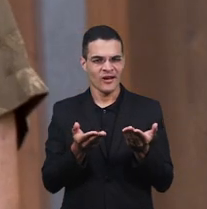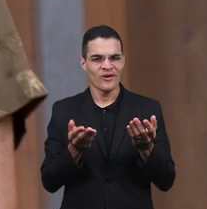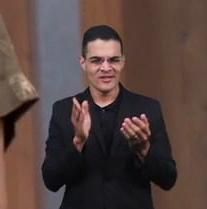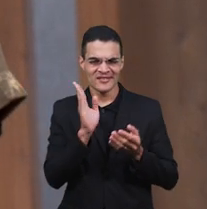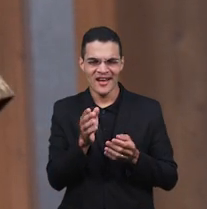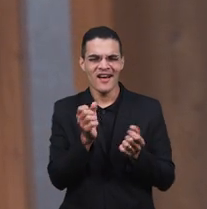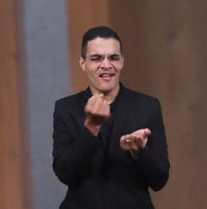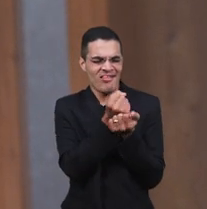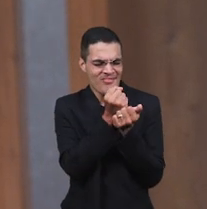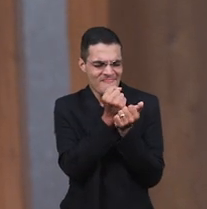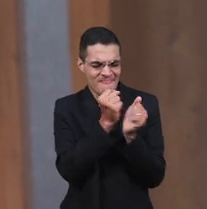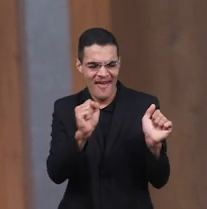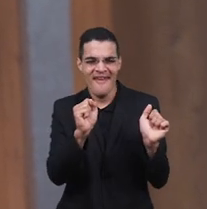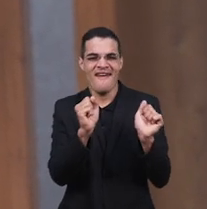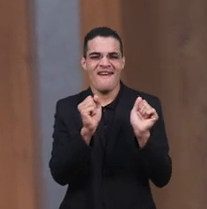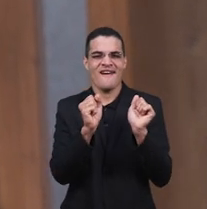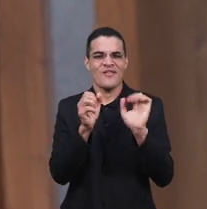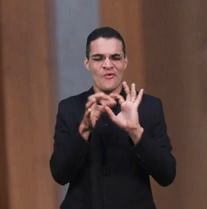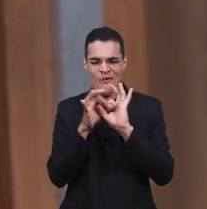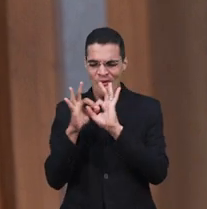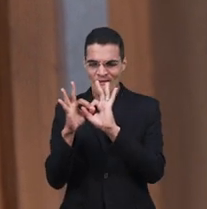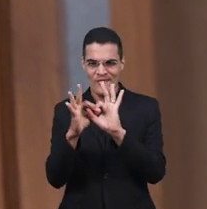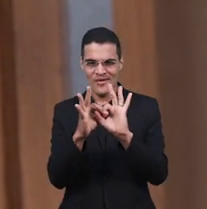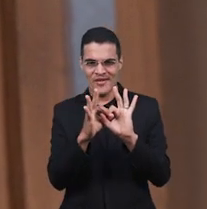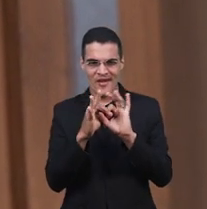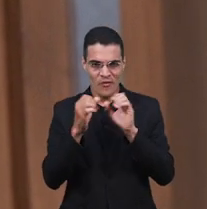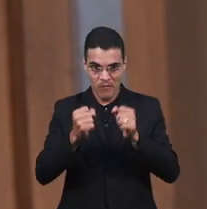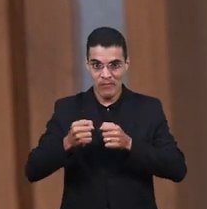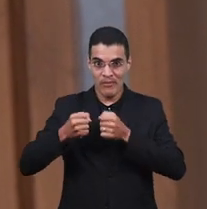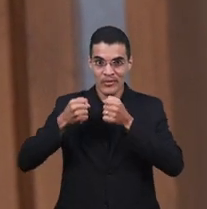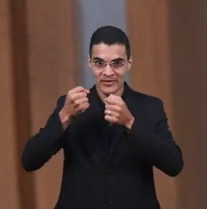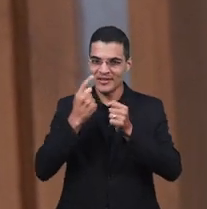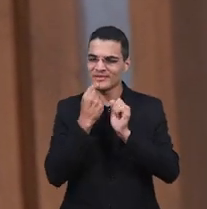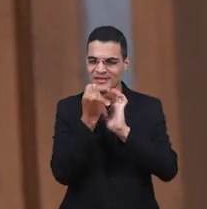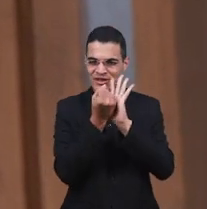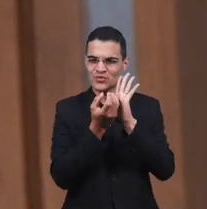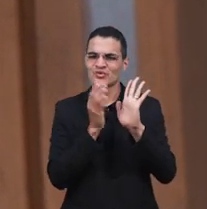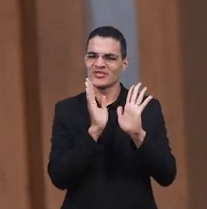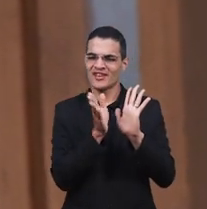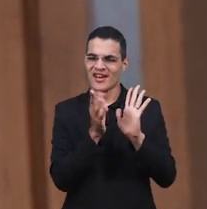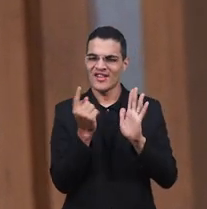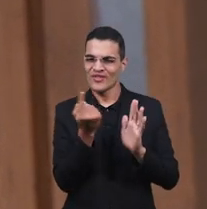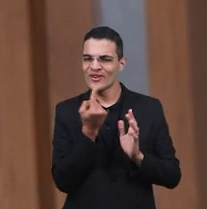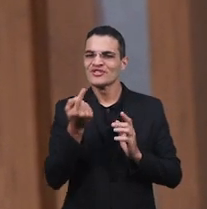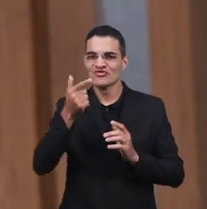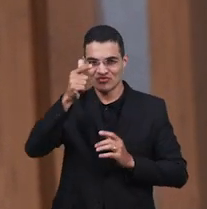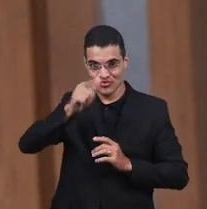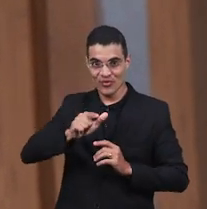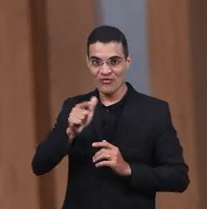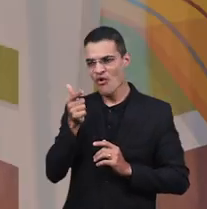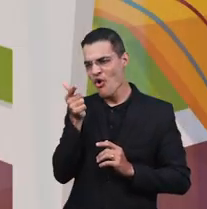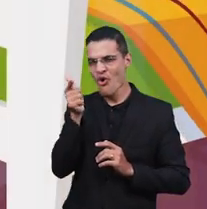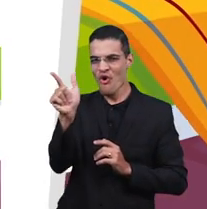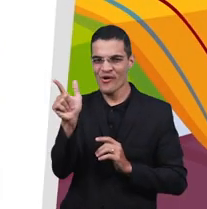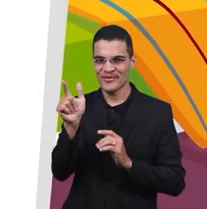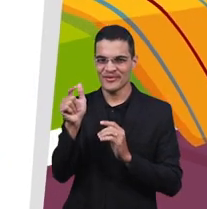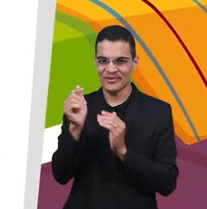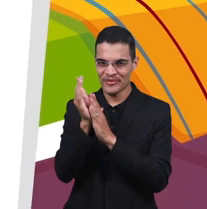Agora já libertos pelo poder do sangue de Jesus Vamos cantar mais um louvor de adoração ao Senhor